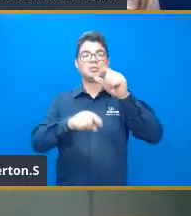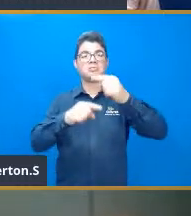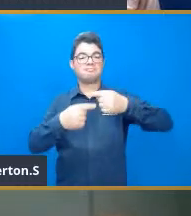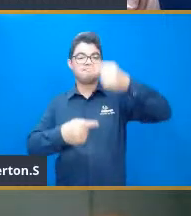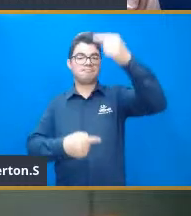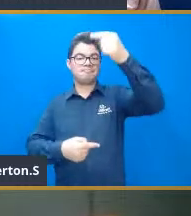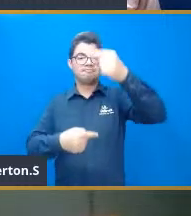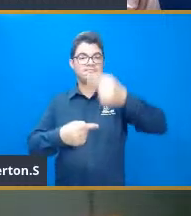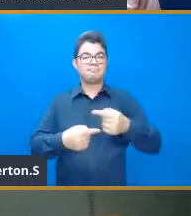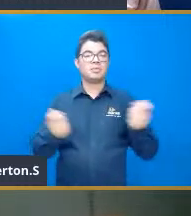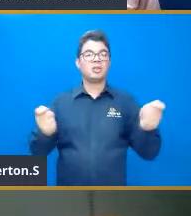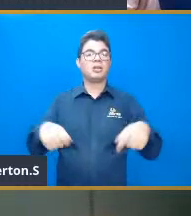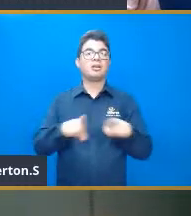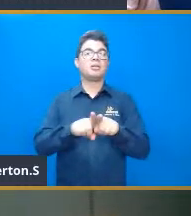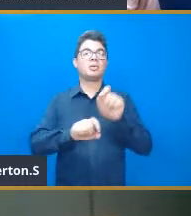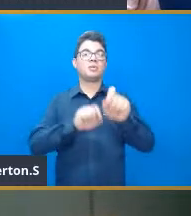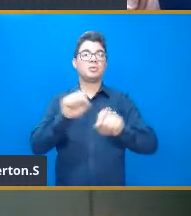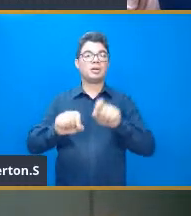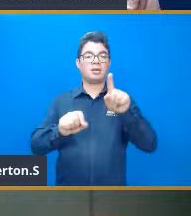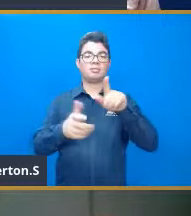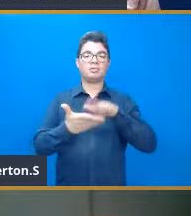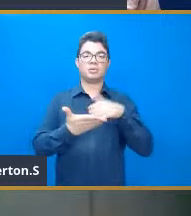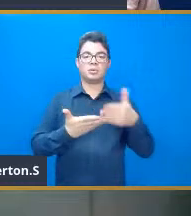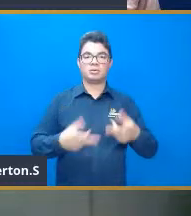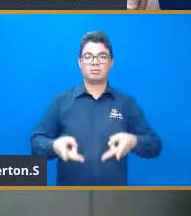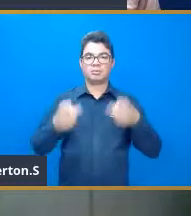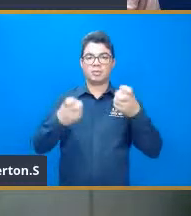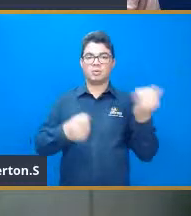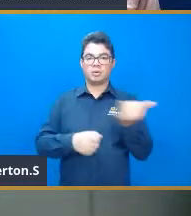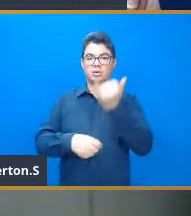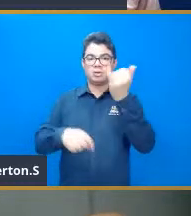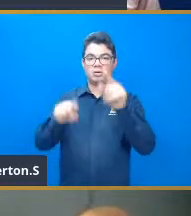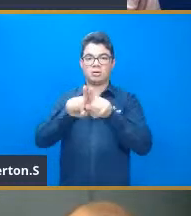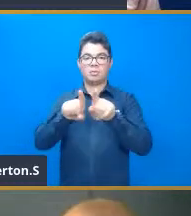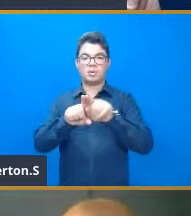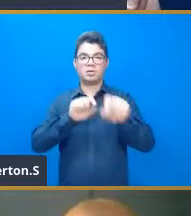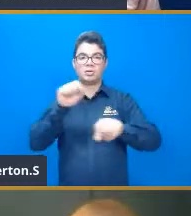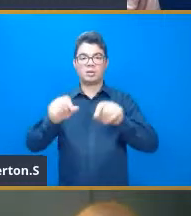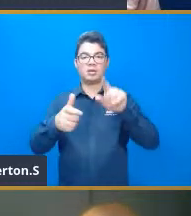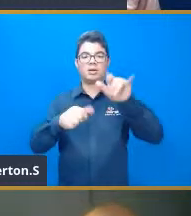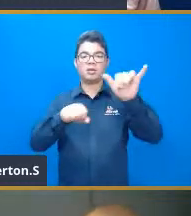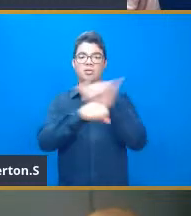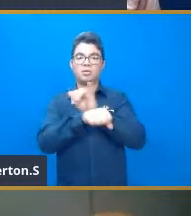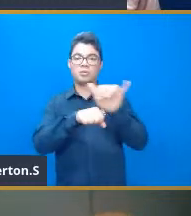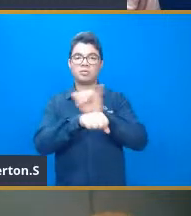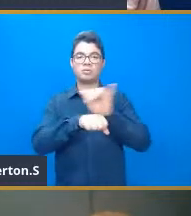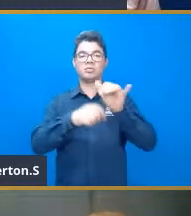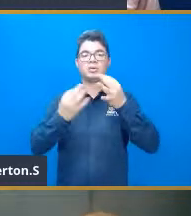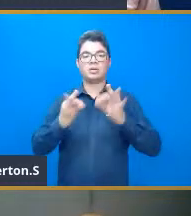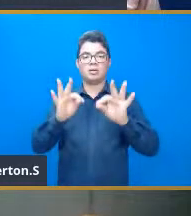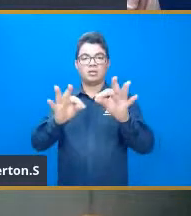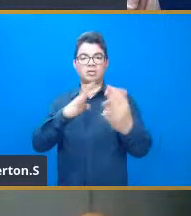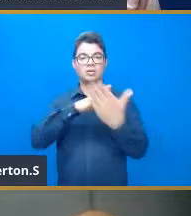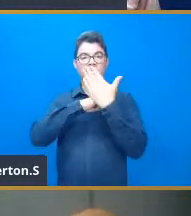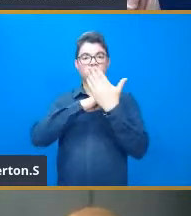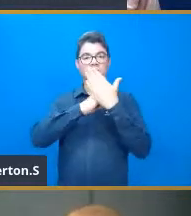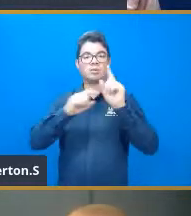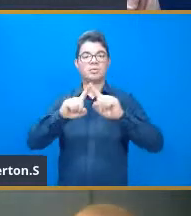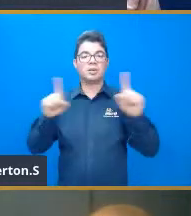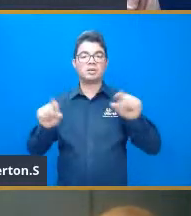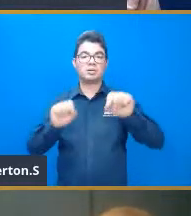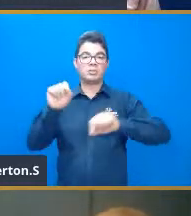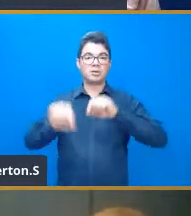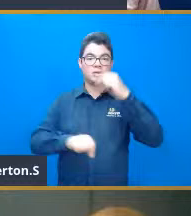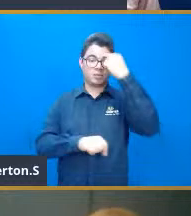então, essas interpretações são muito importantes também, né, então, ter os recursos tecnológicos ajuda muito, mas pensar assim, puxa, eu vou,